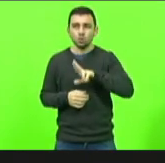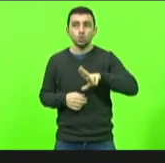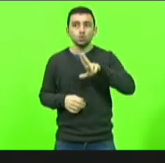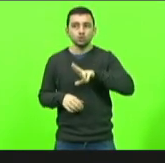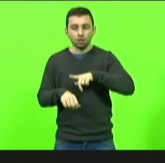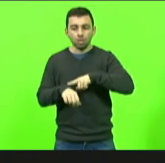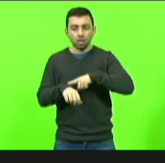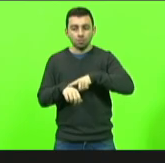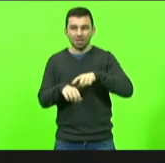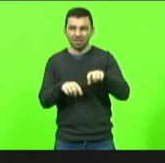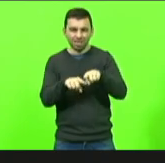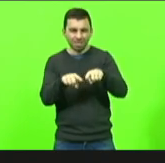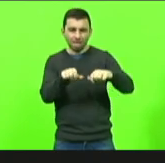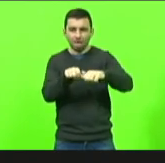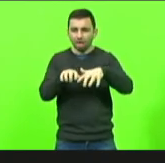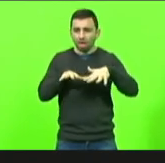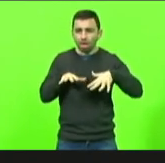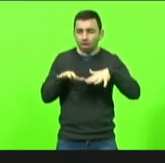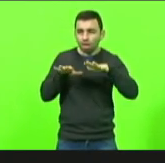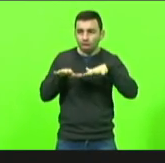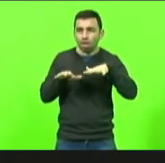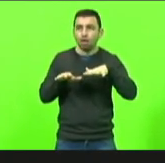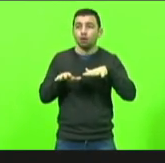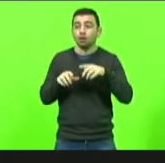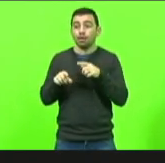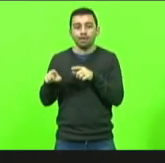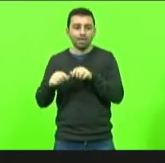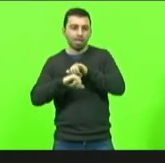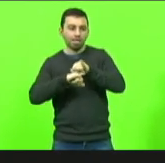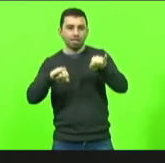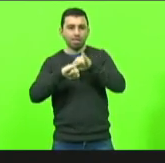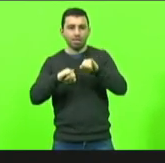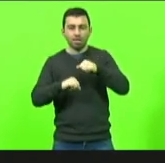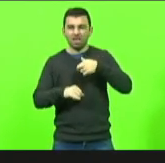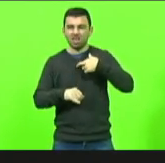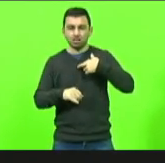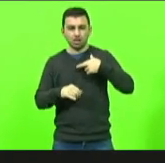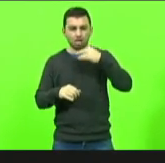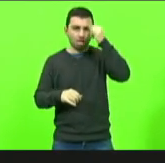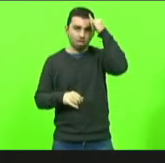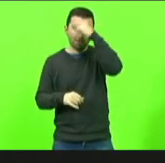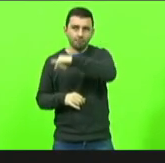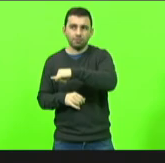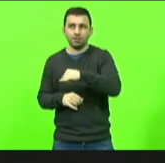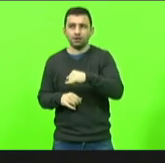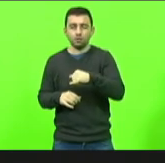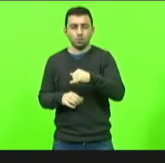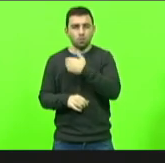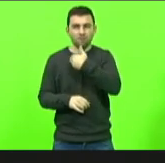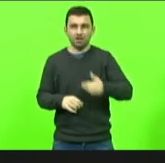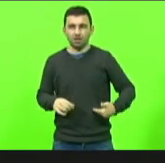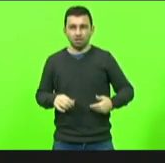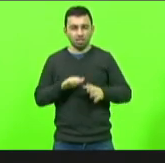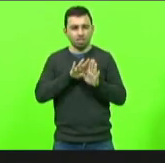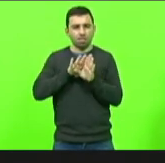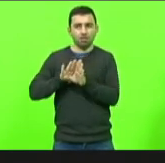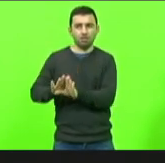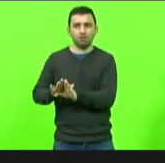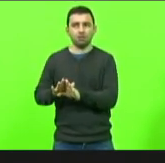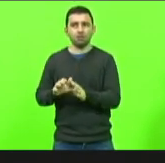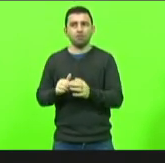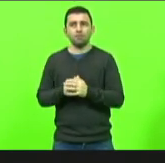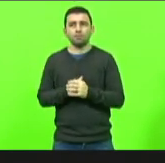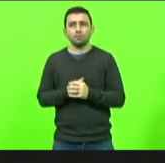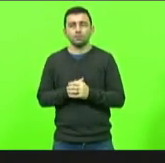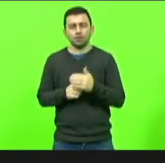audiência cativa justamente para pregar a antireligião um estado antireligioso não vejo ninguém que faz